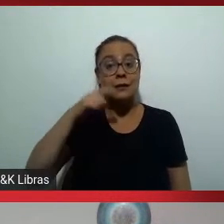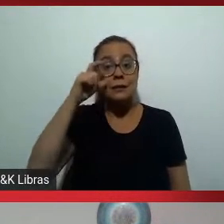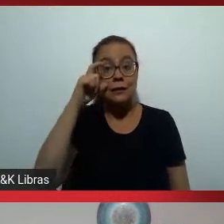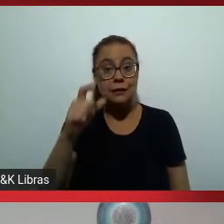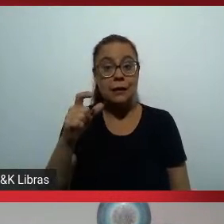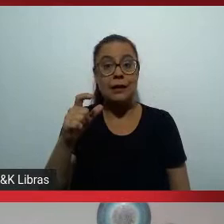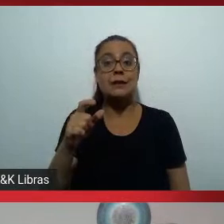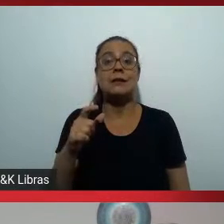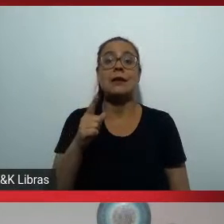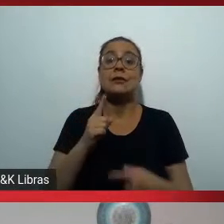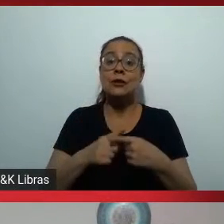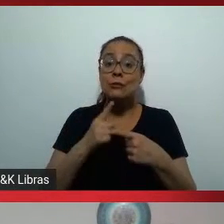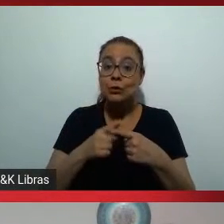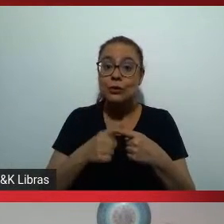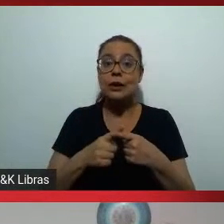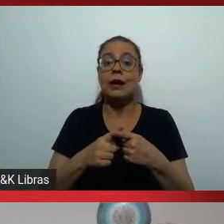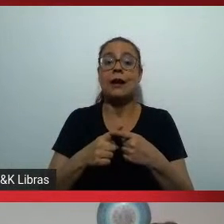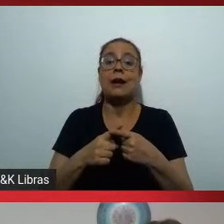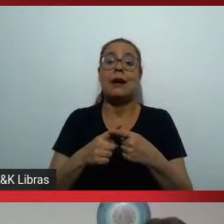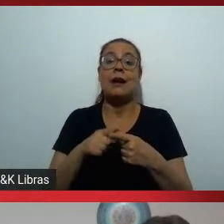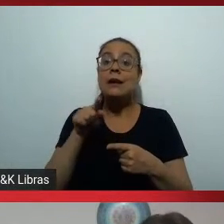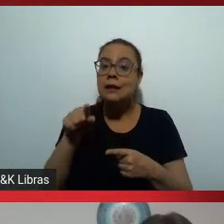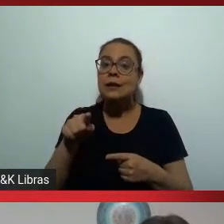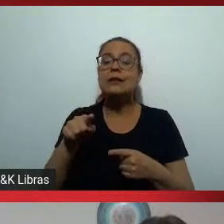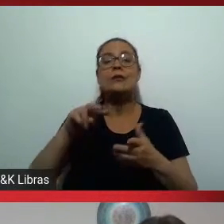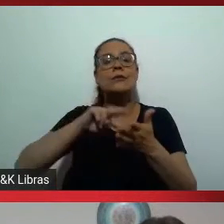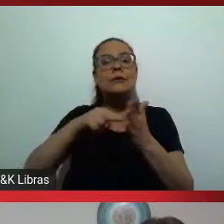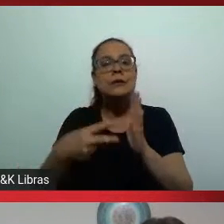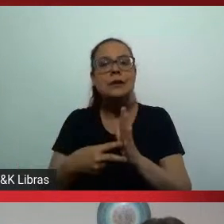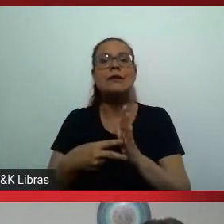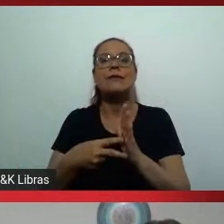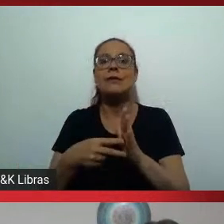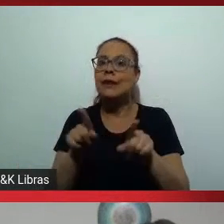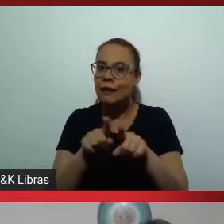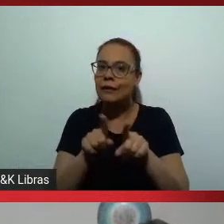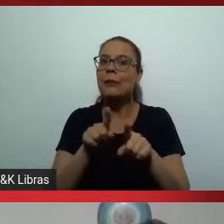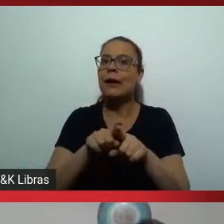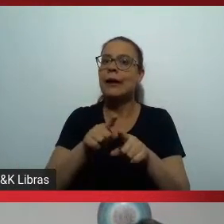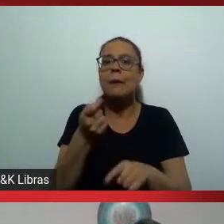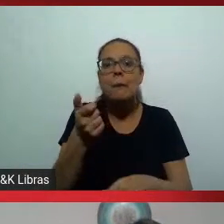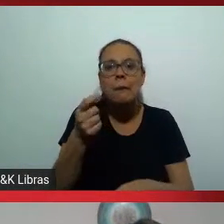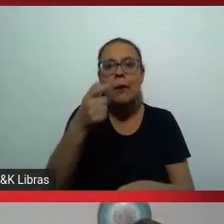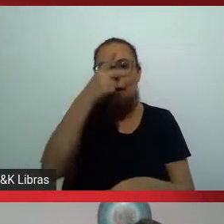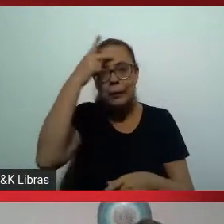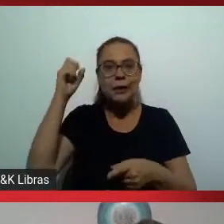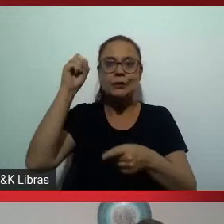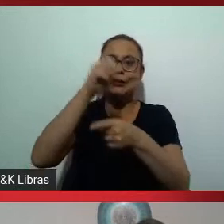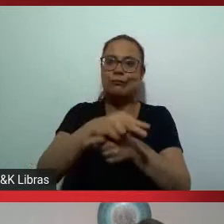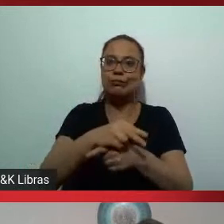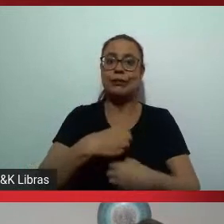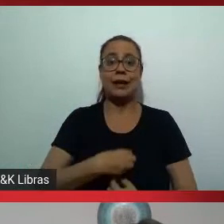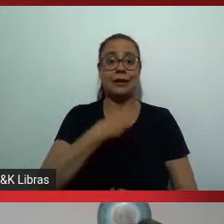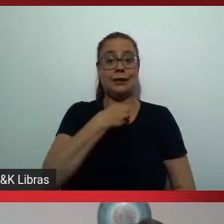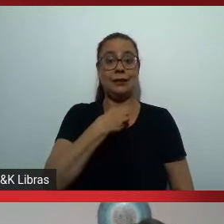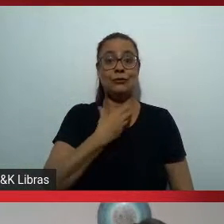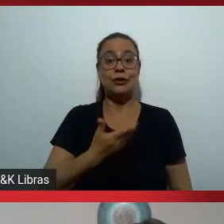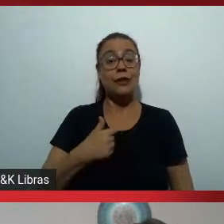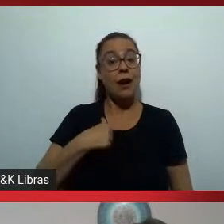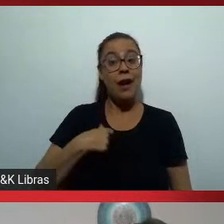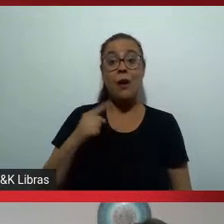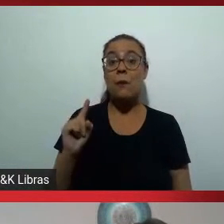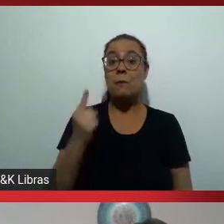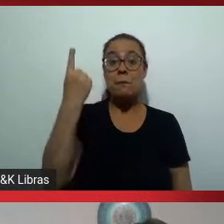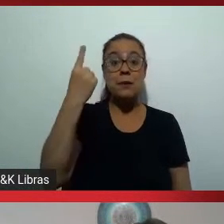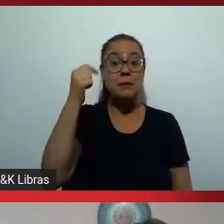Cabral como uma escola de negócio isso reflete inclusive na educação executiva eu fui a primeira mulher negra a participar de um